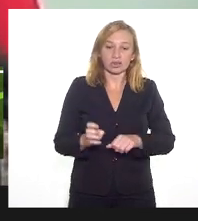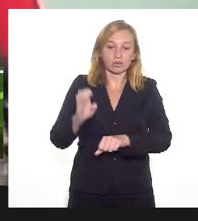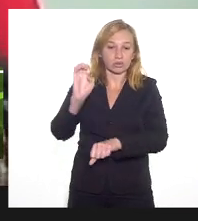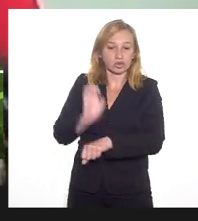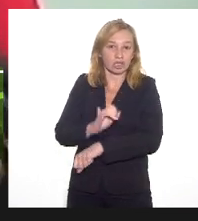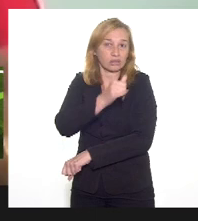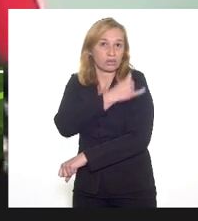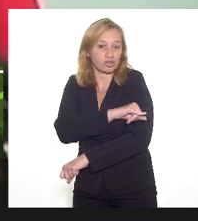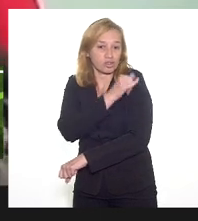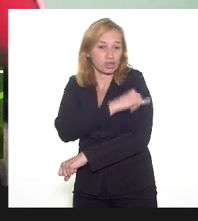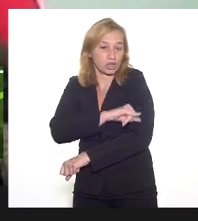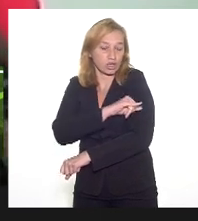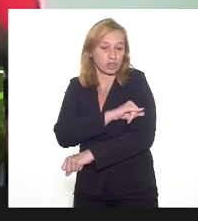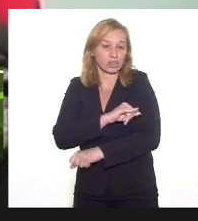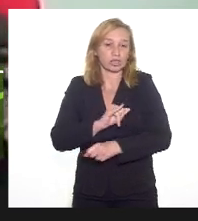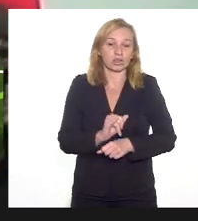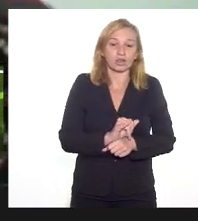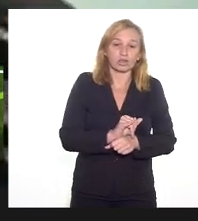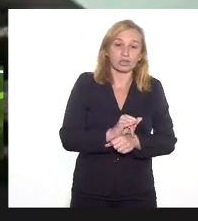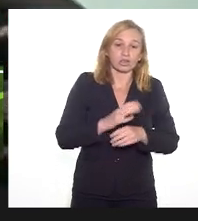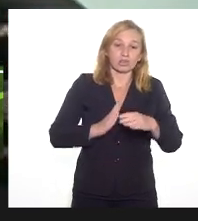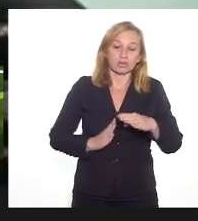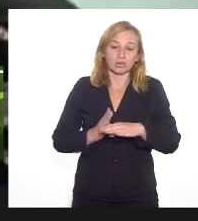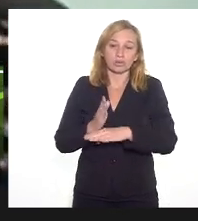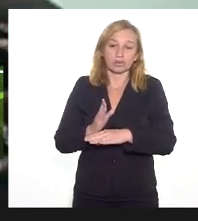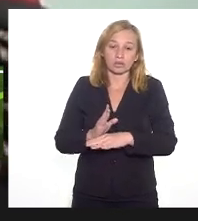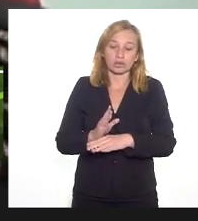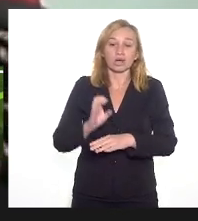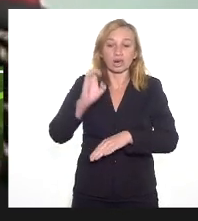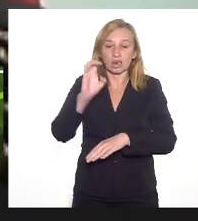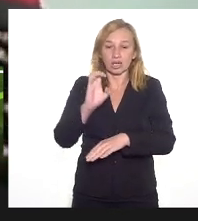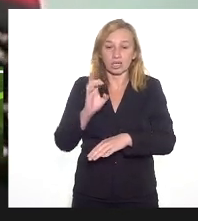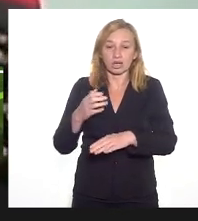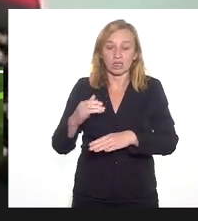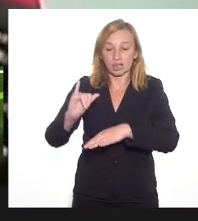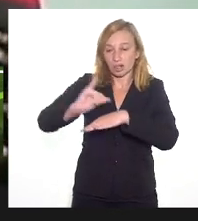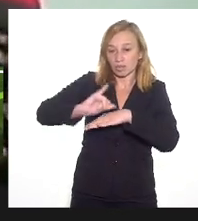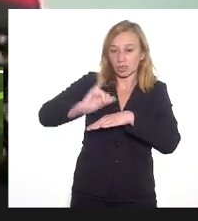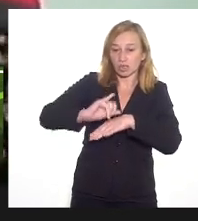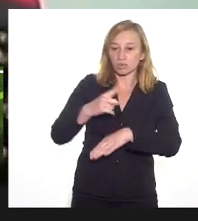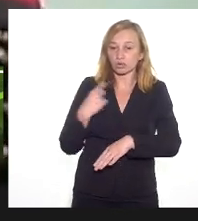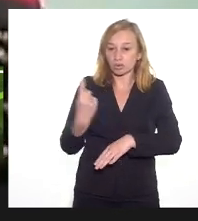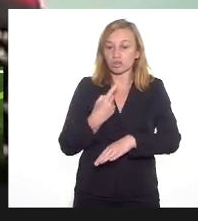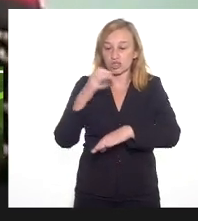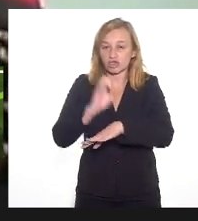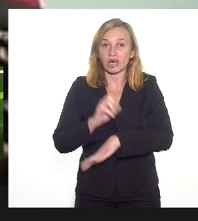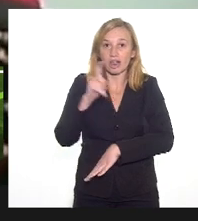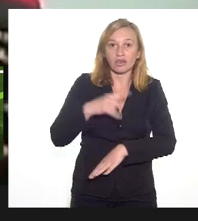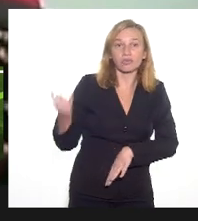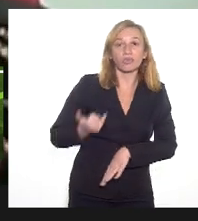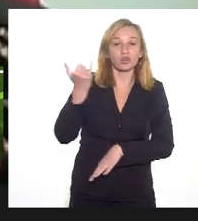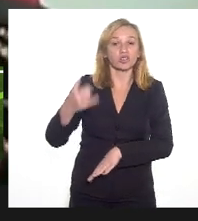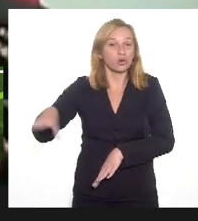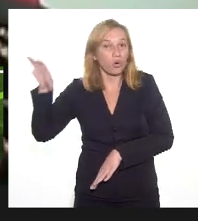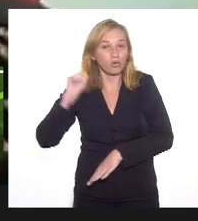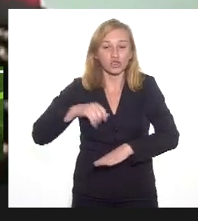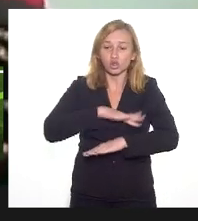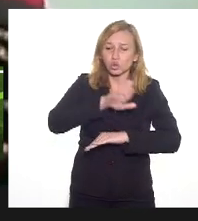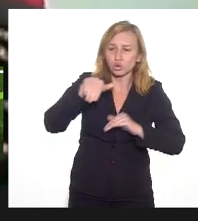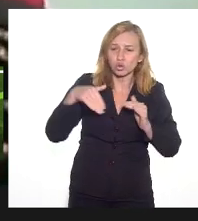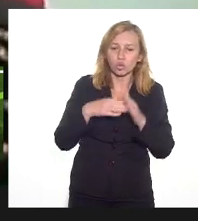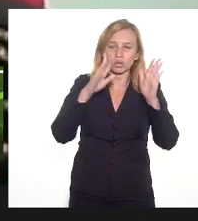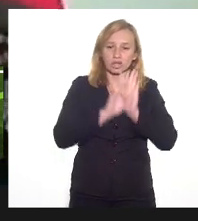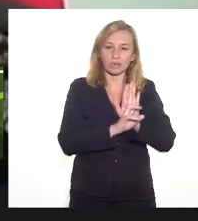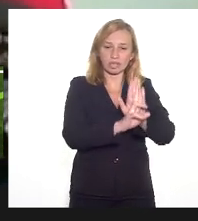Janeiro, além das fronteiras da capital do nosso Estado, acho que será muito importante ouvir todas as